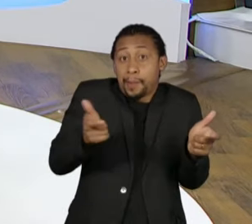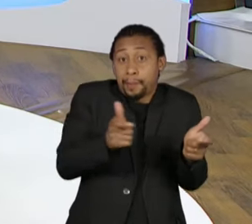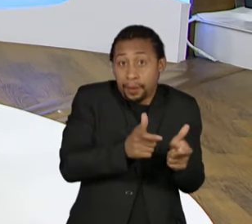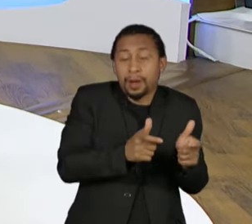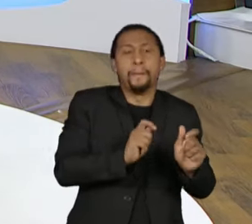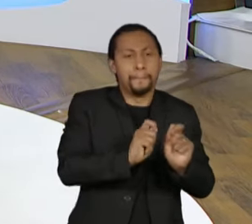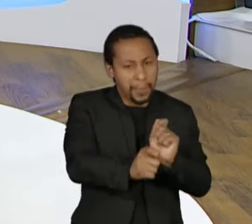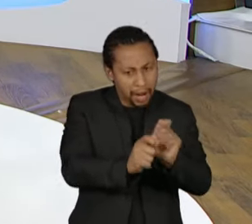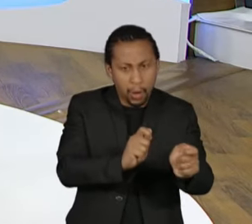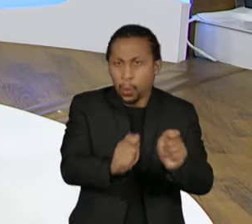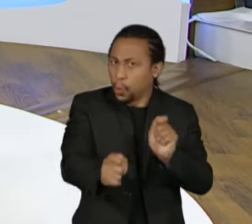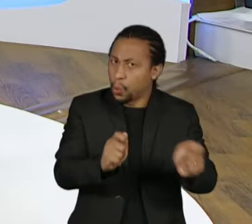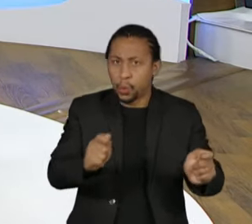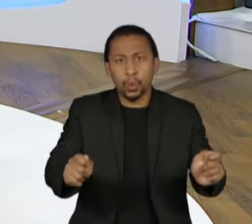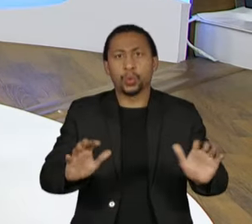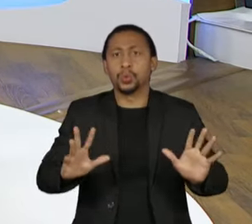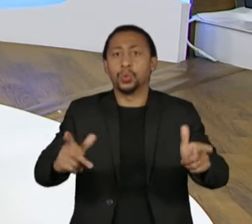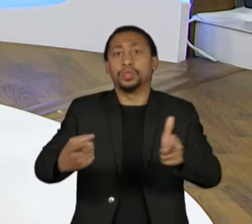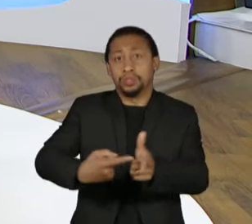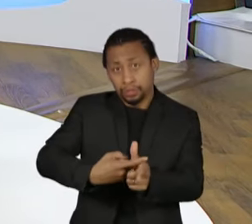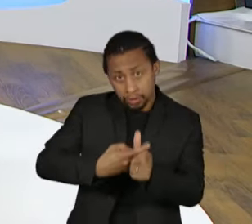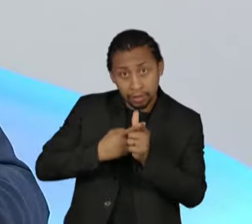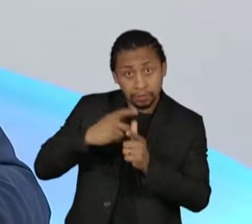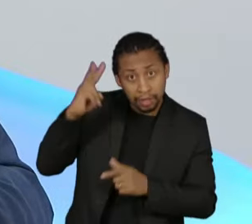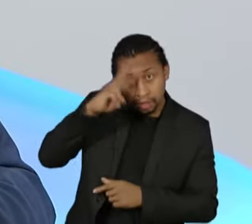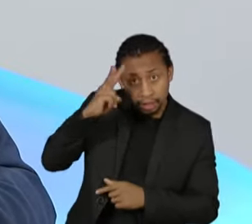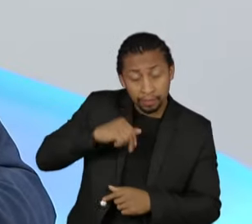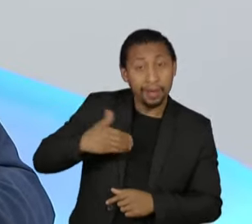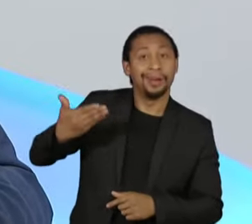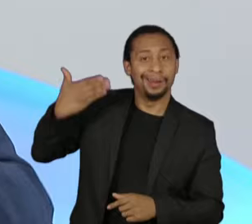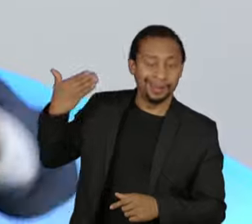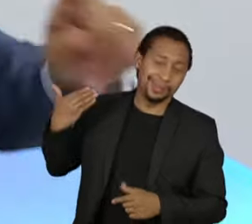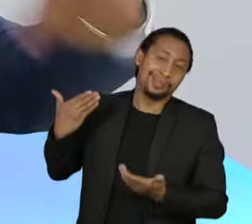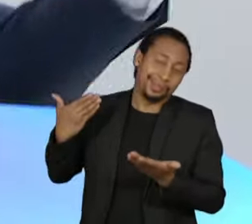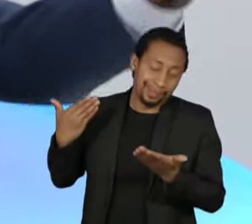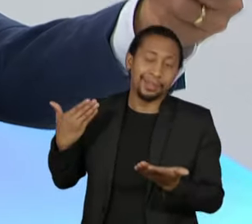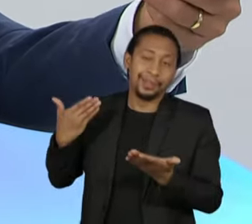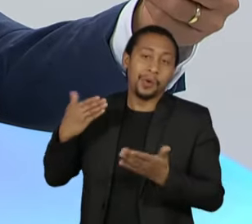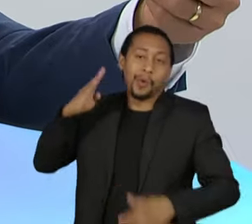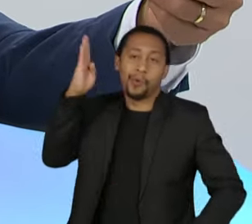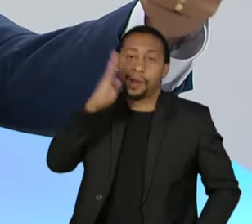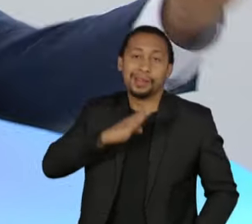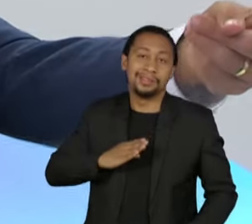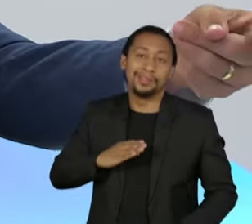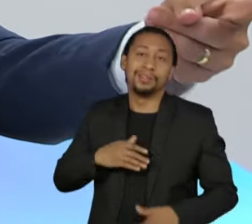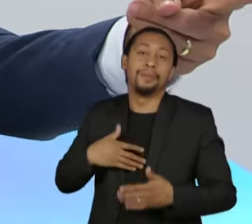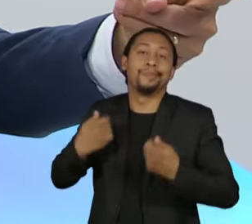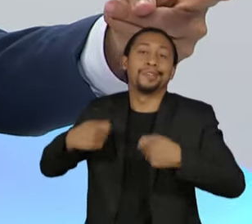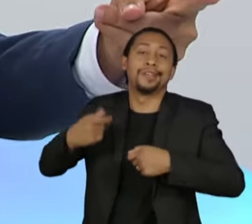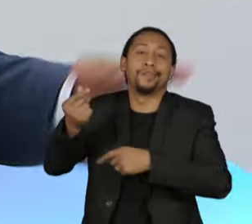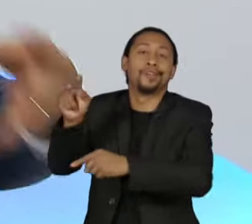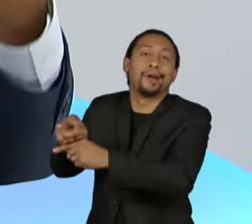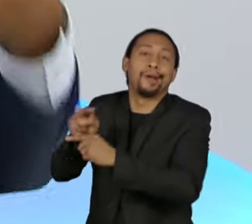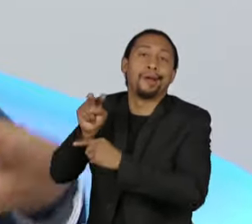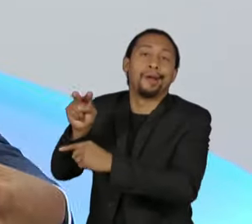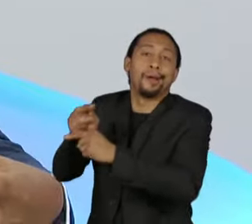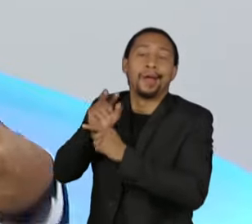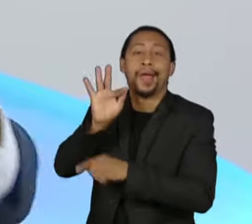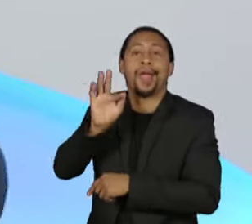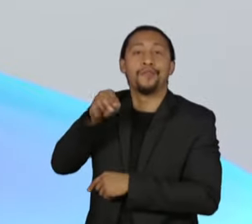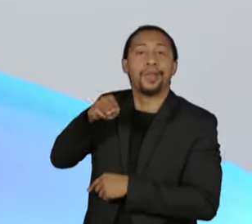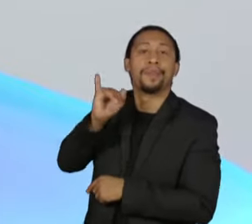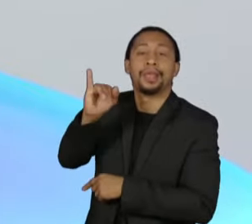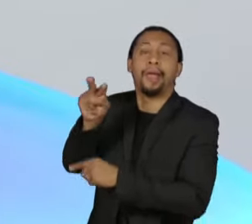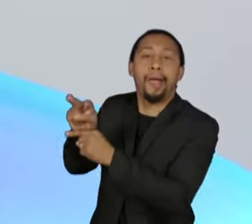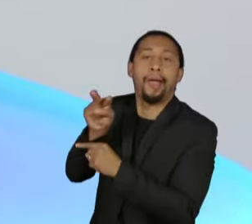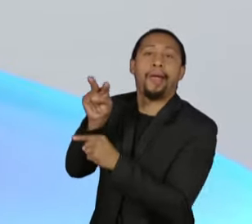dívida. Tirou o Brasil da humilhação do Fundo Monetário Internacional e hoje deixou com dinheiro no Fundo Monetário. Criou